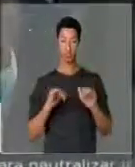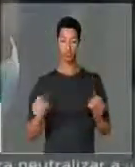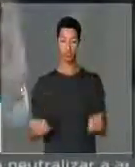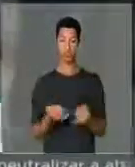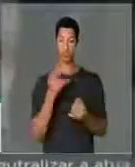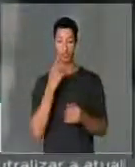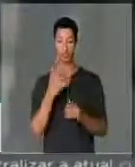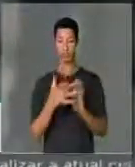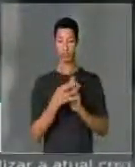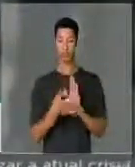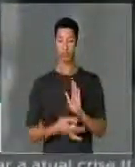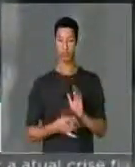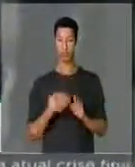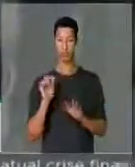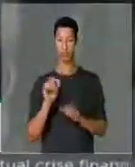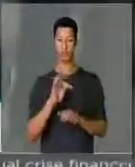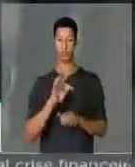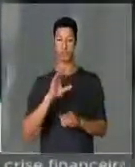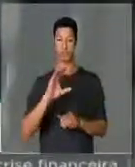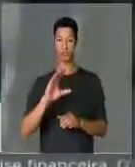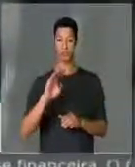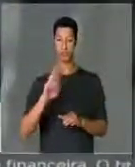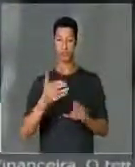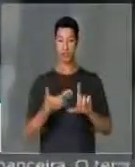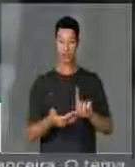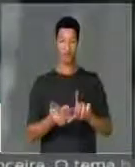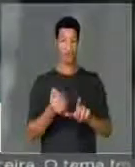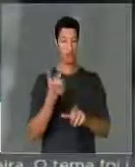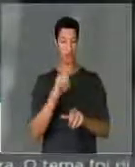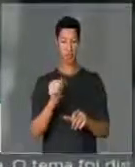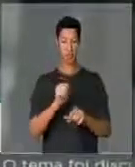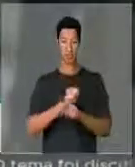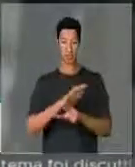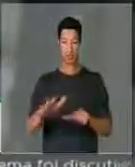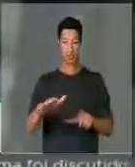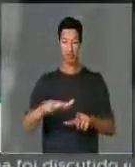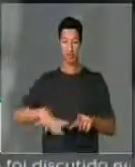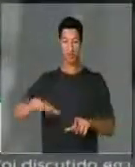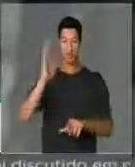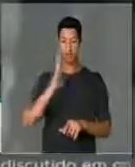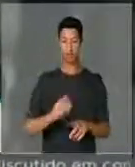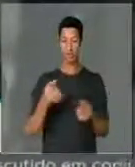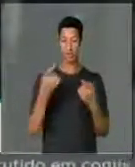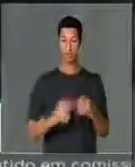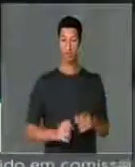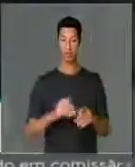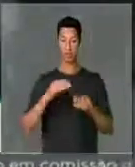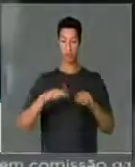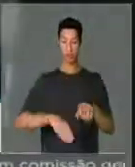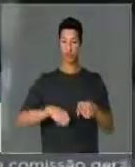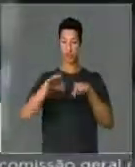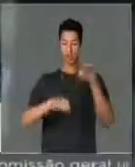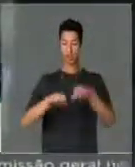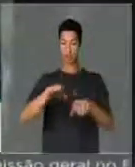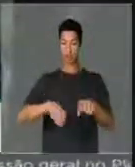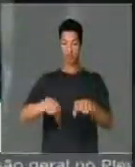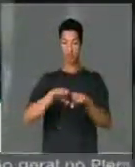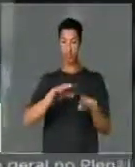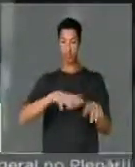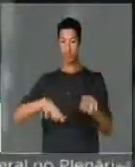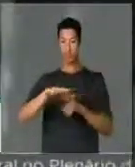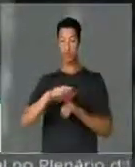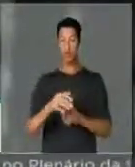aproveitar para destacar que algo que a TV Câmara não cobriu, o lançamento da campanha nacional contra a desigualdade social por